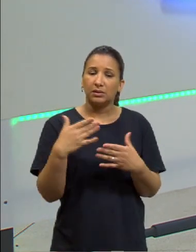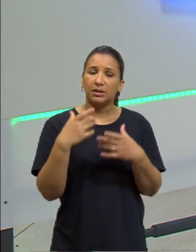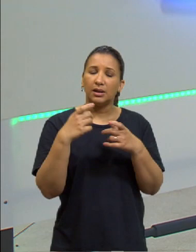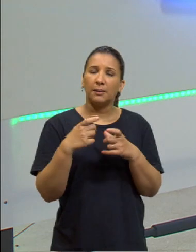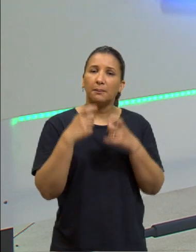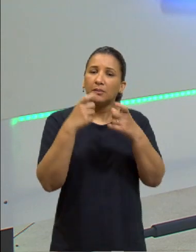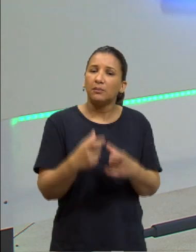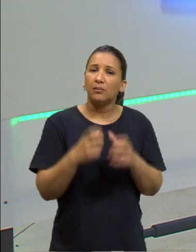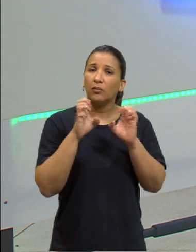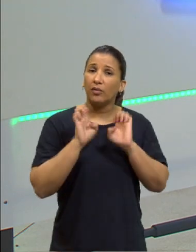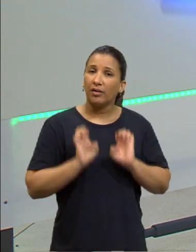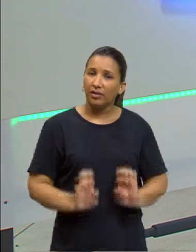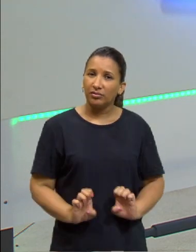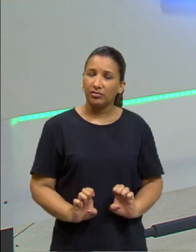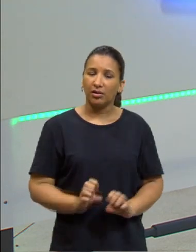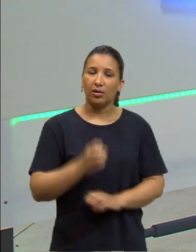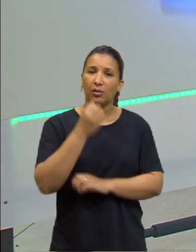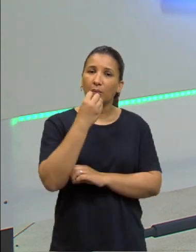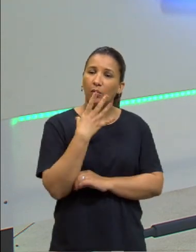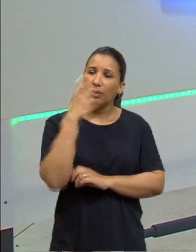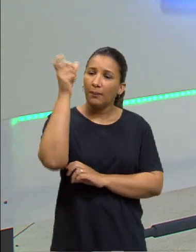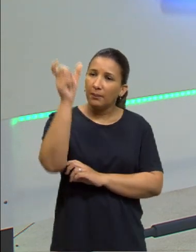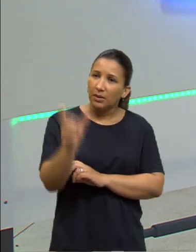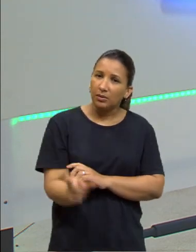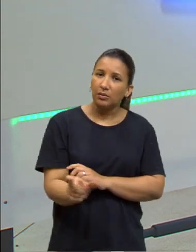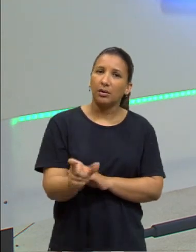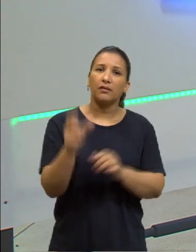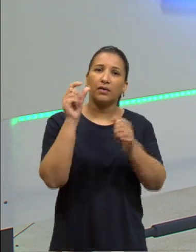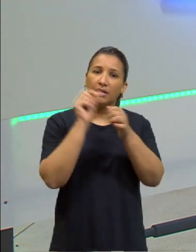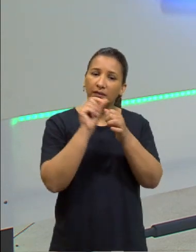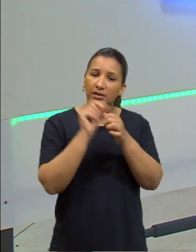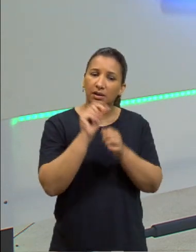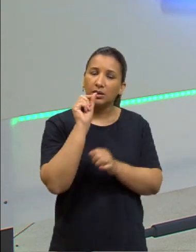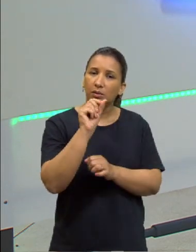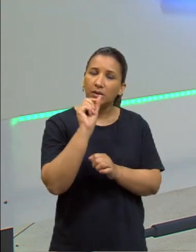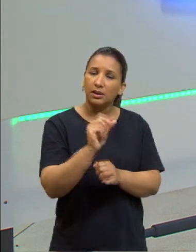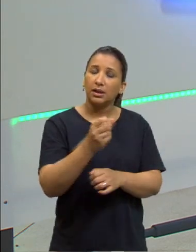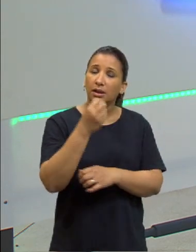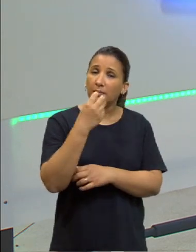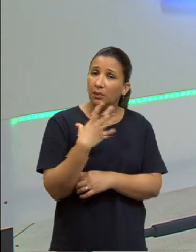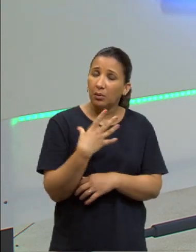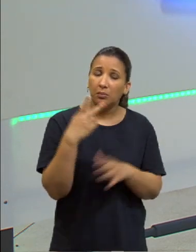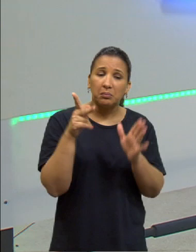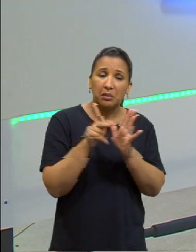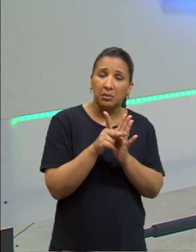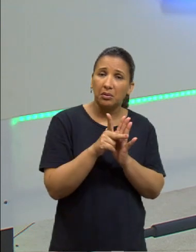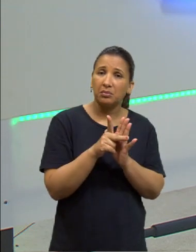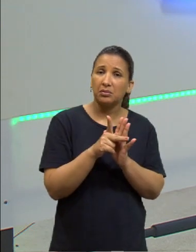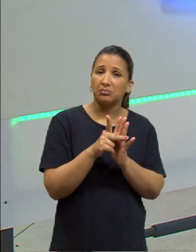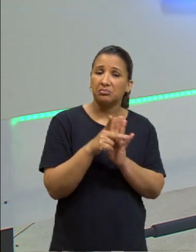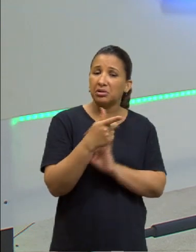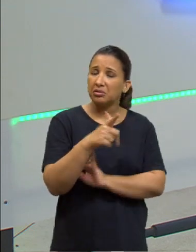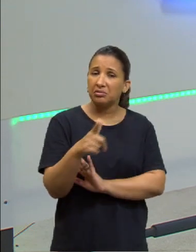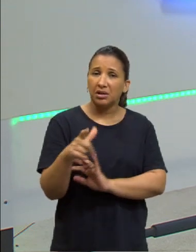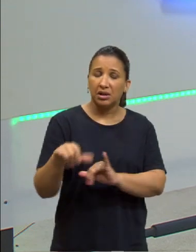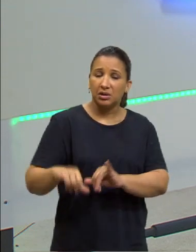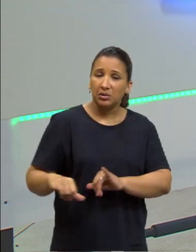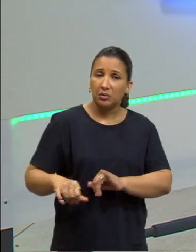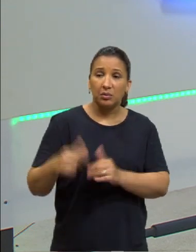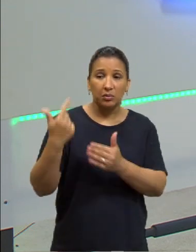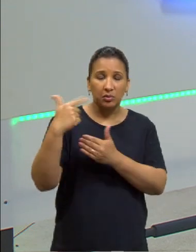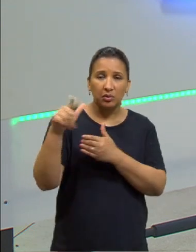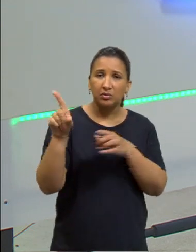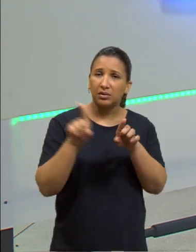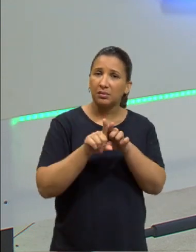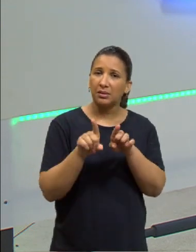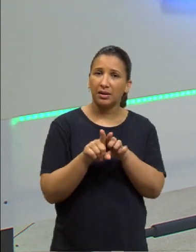epicuristas. Então, o bom sujeito, ele vai fazer aquilo que dá prazer, que é bom para ele, mas não causa dor, nem para ele, nem para os demais.